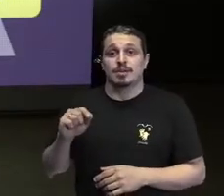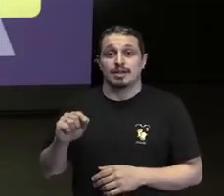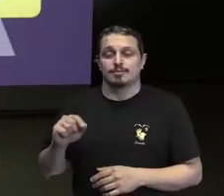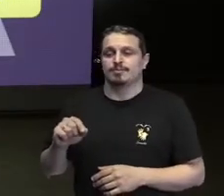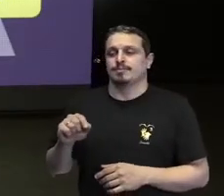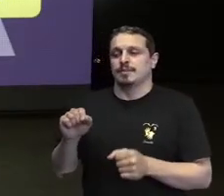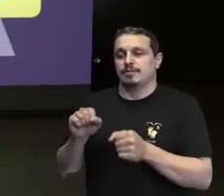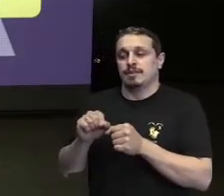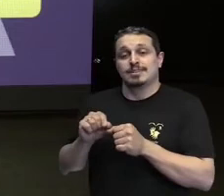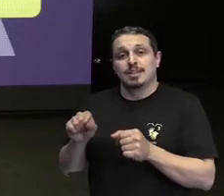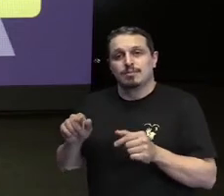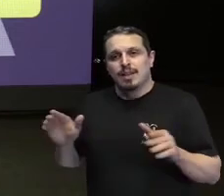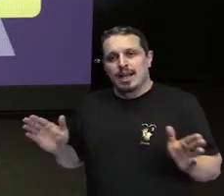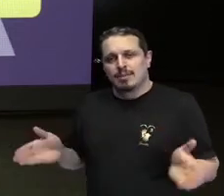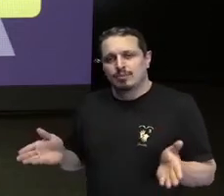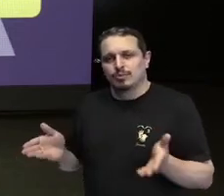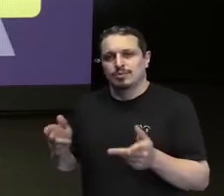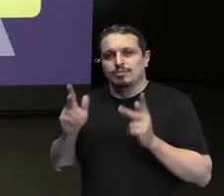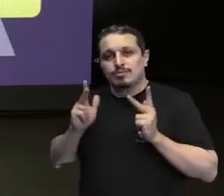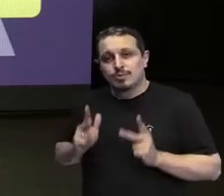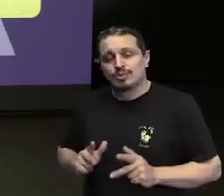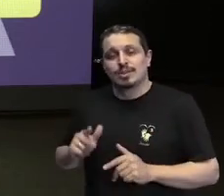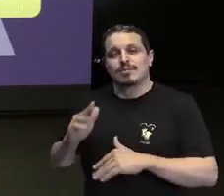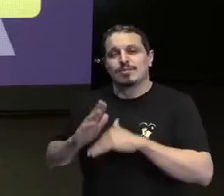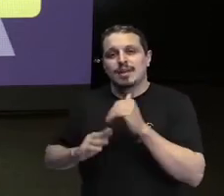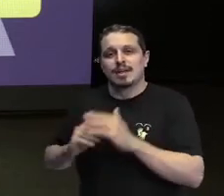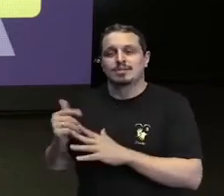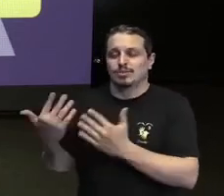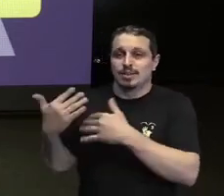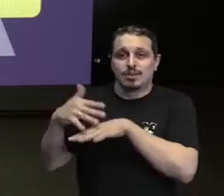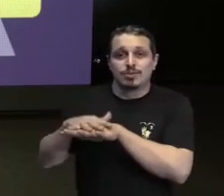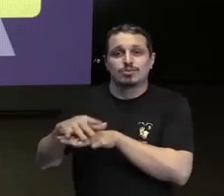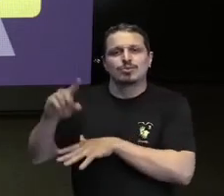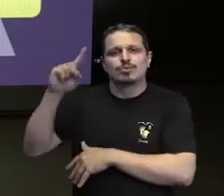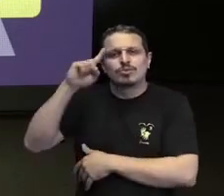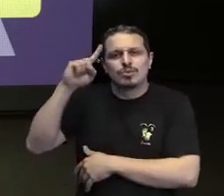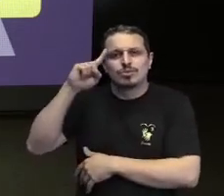inclusão no seu dia a dia e é por isso que